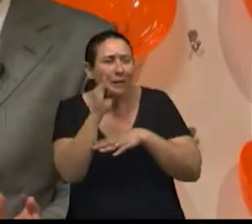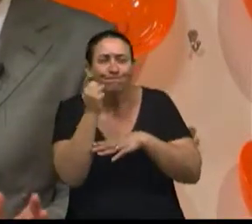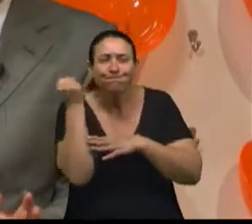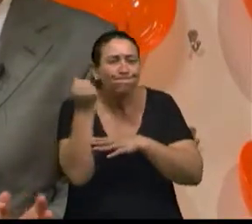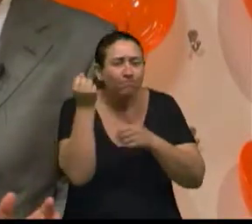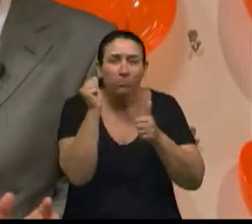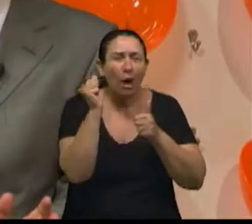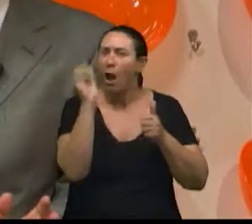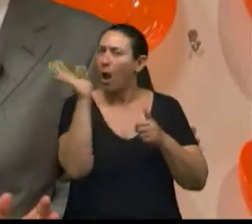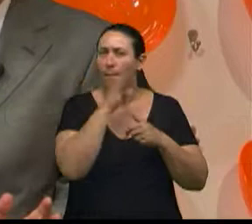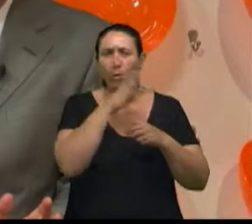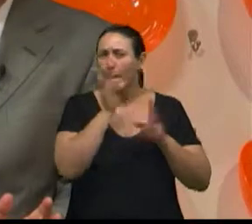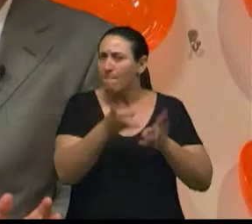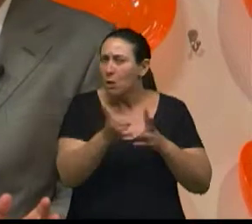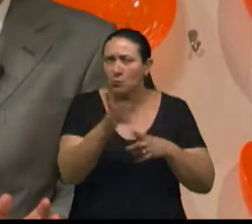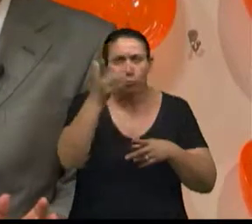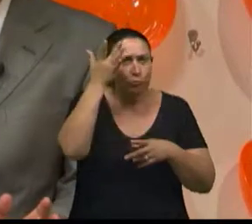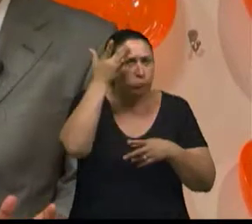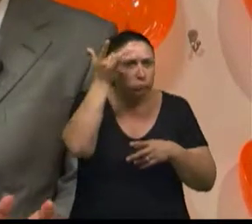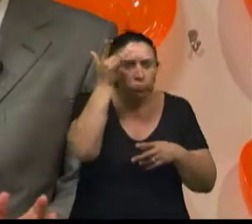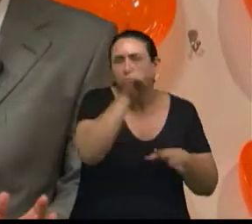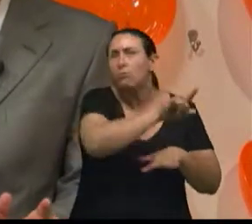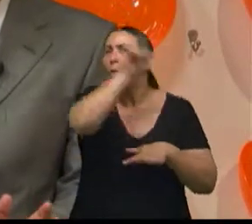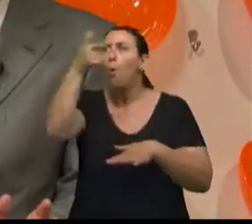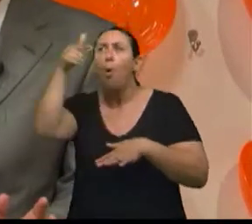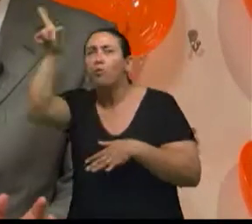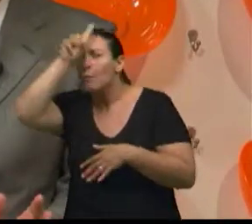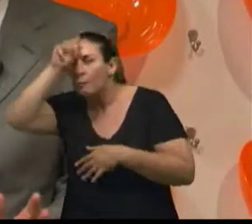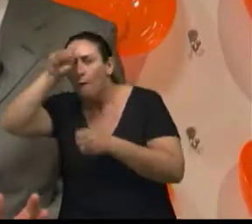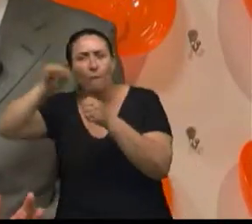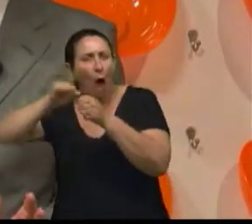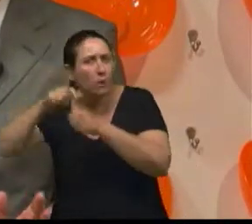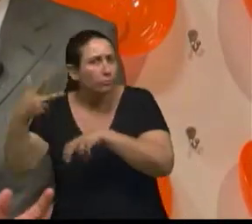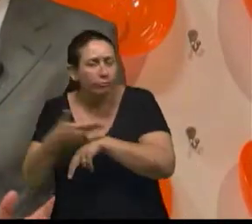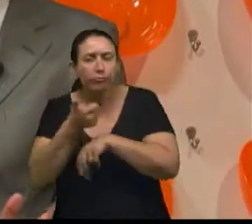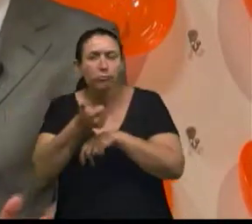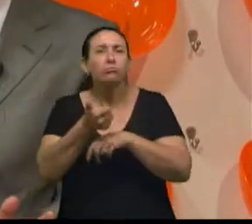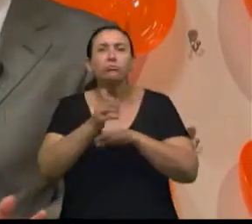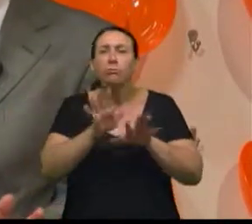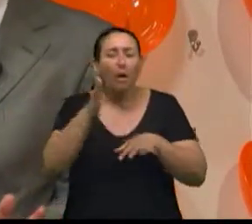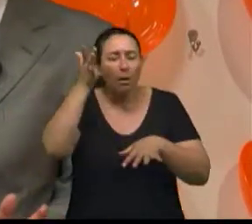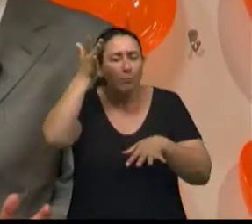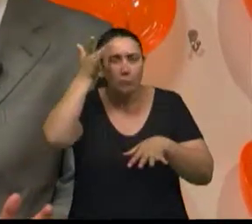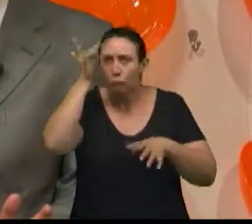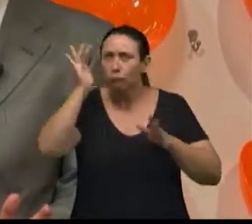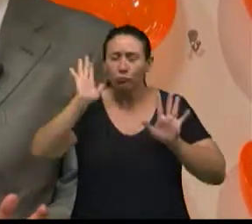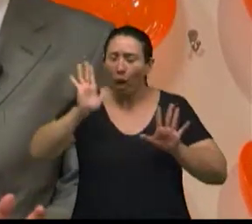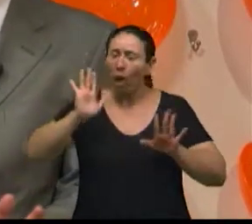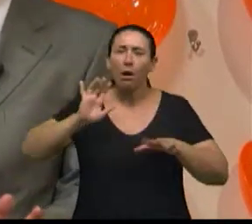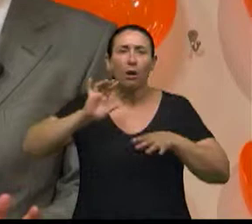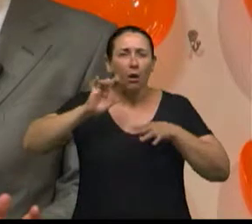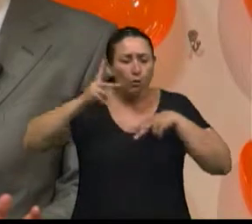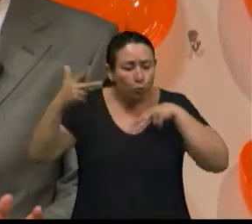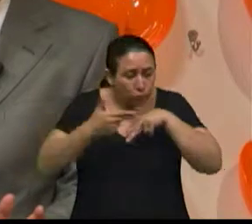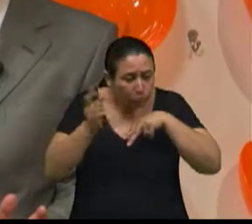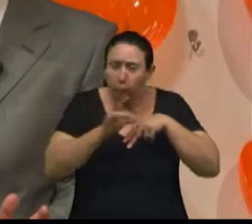outro dia e na mesma semana já está resolvido. Com isso, ela já no outro dia da cirurgia, já sai da cama,